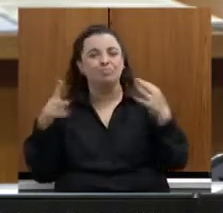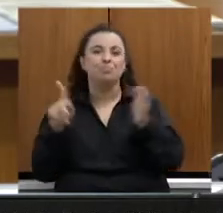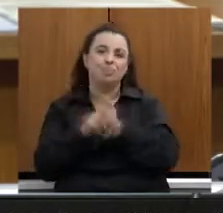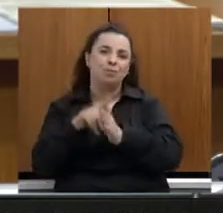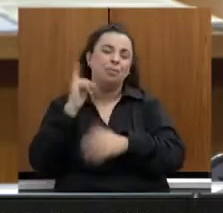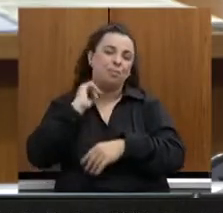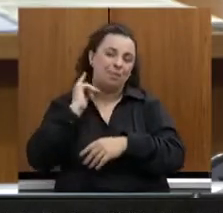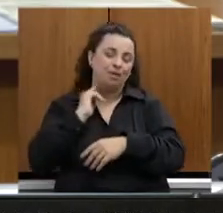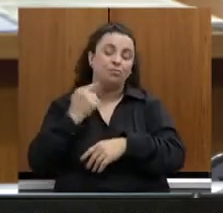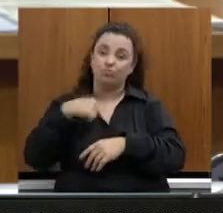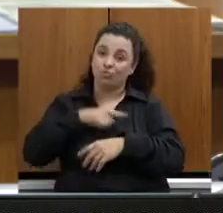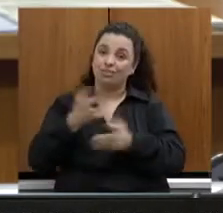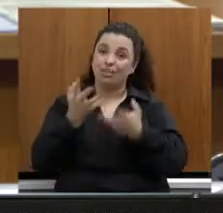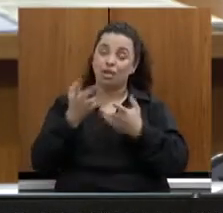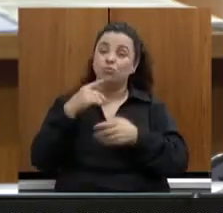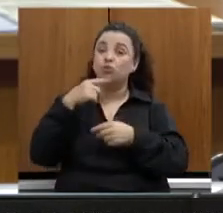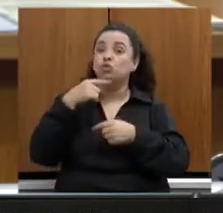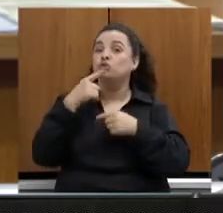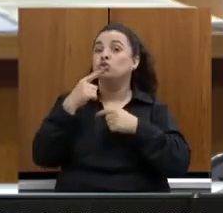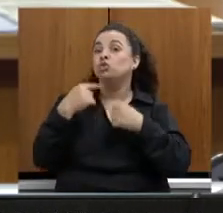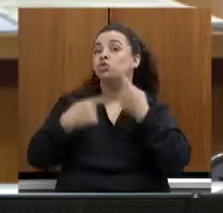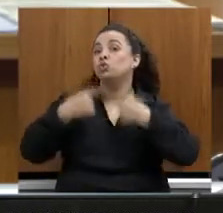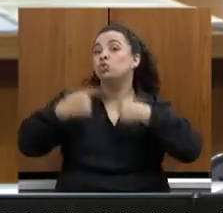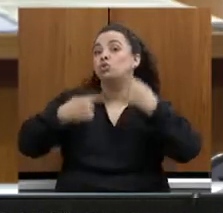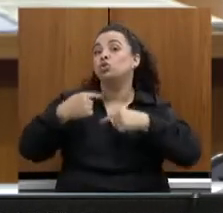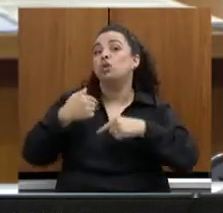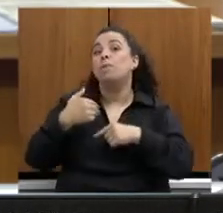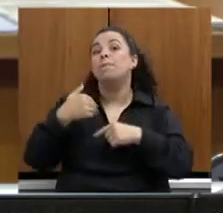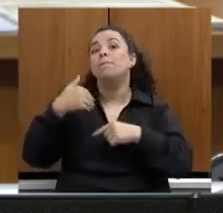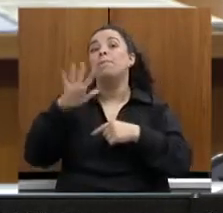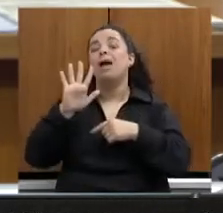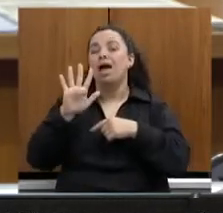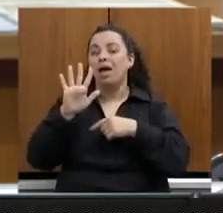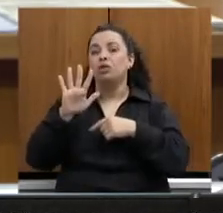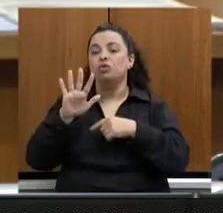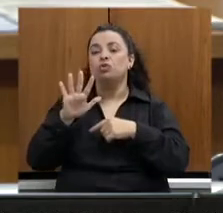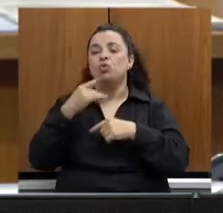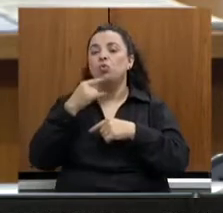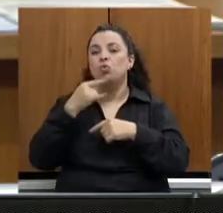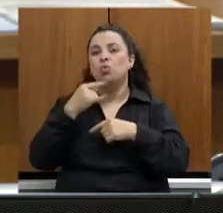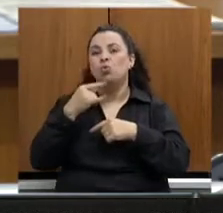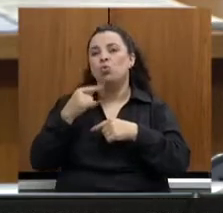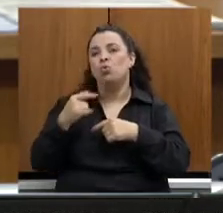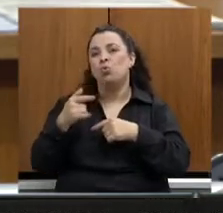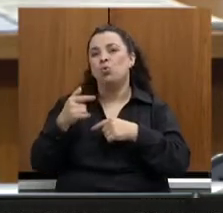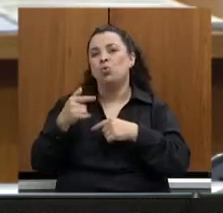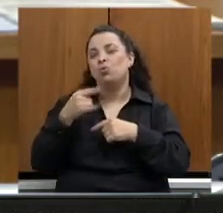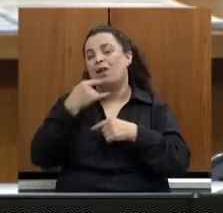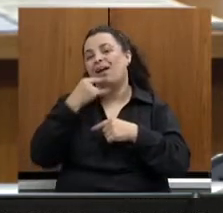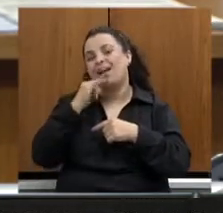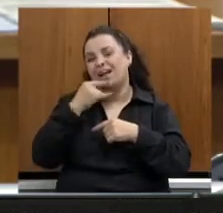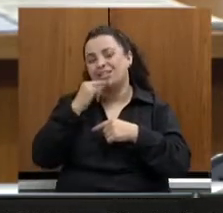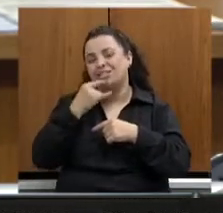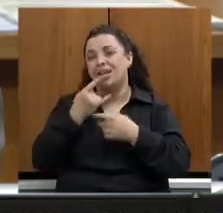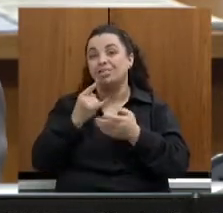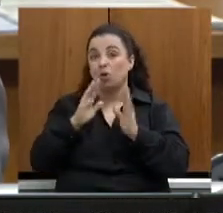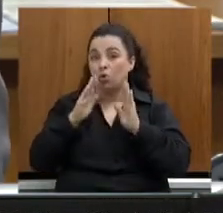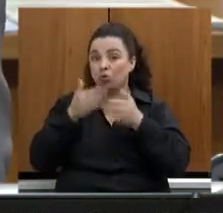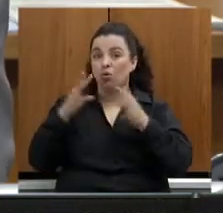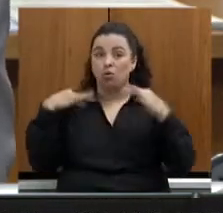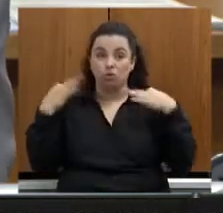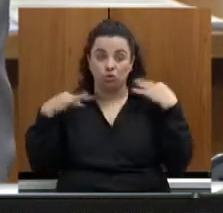aqui na nossa região, como também um polo de turismo e de um fator também de